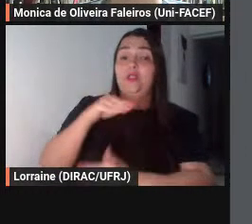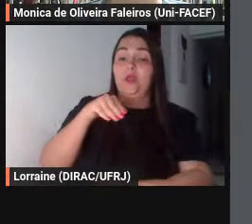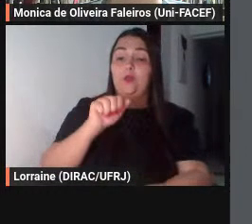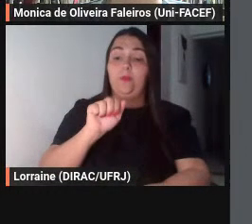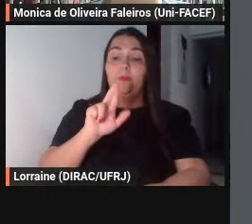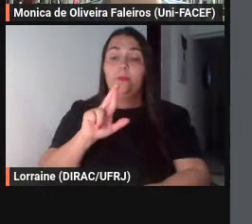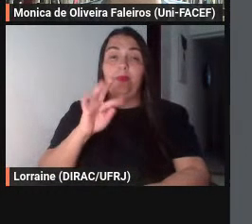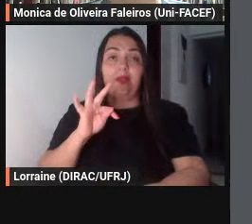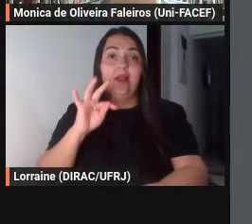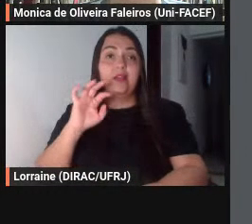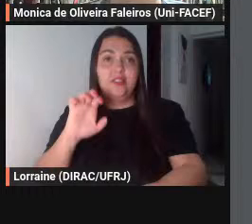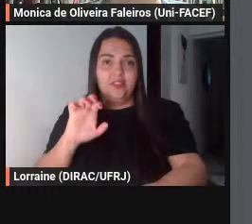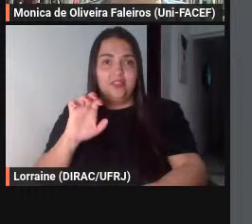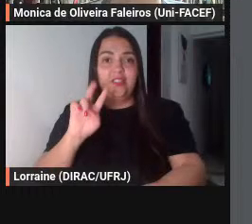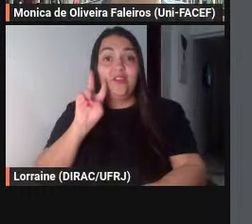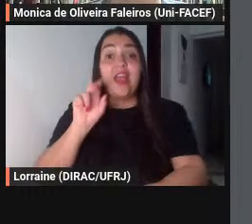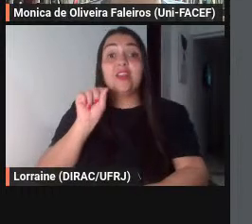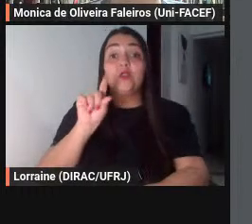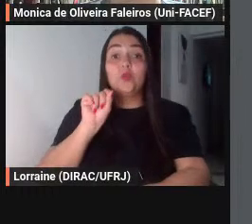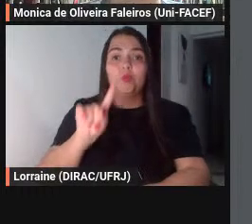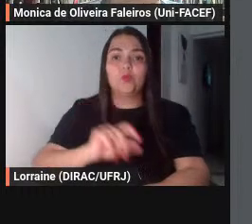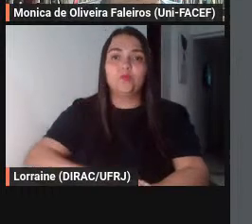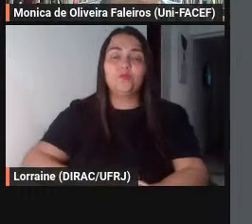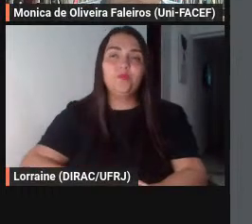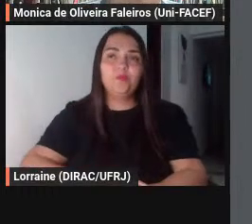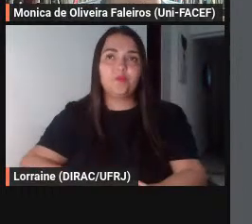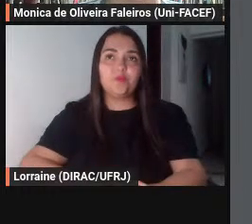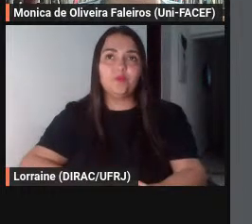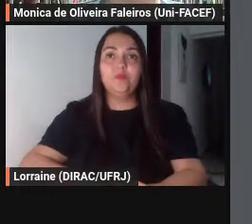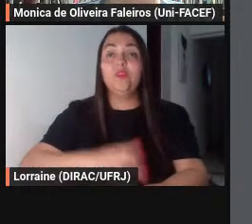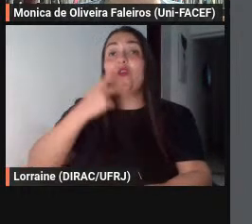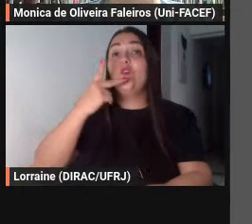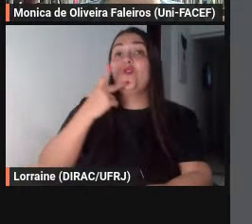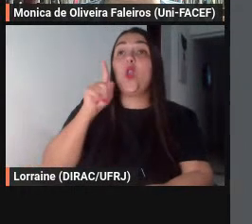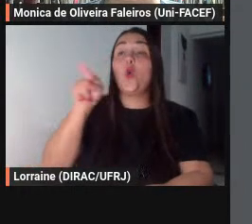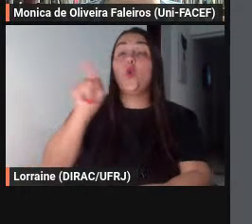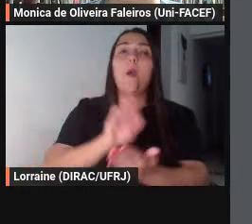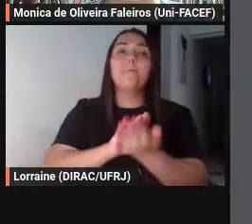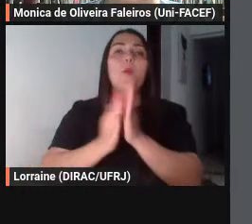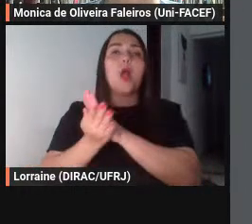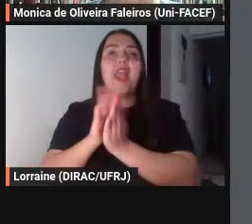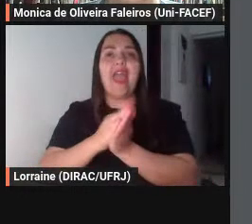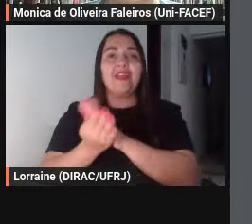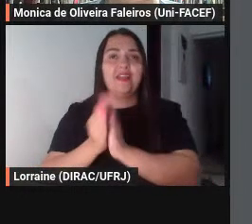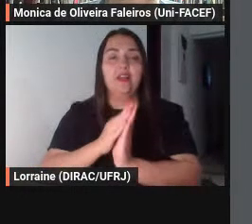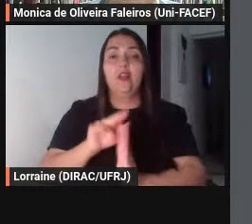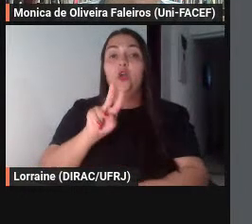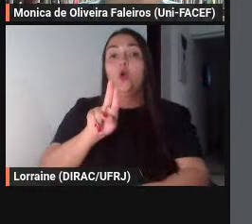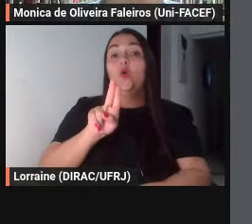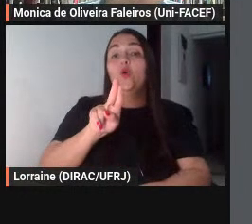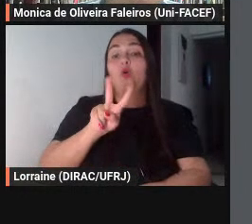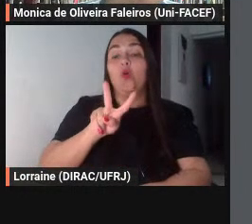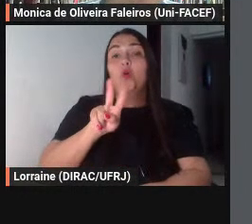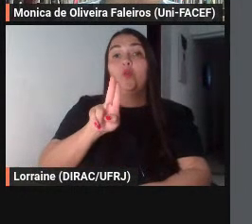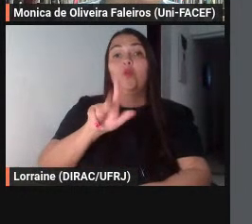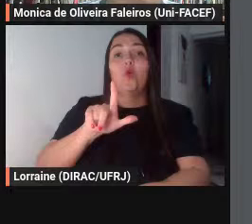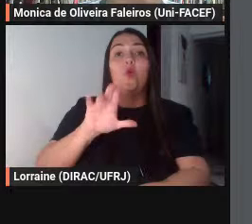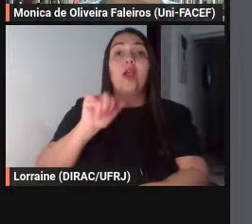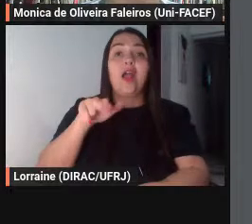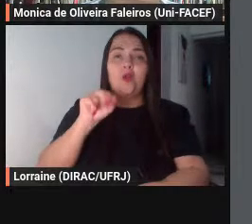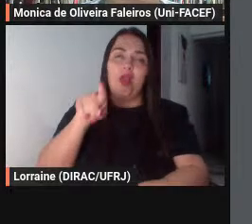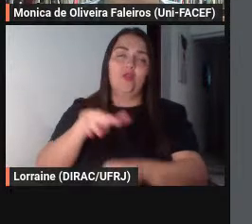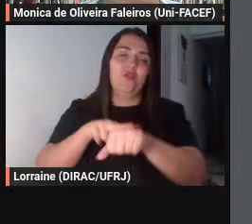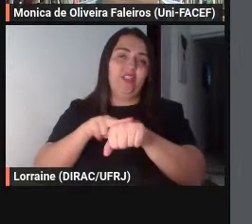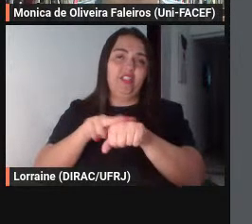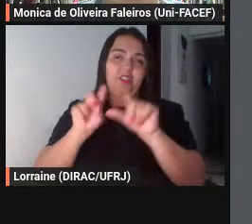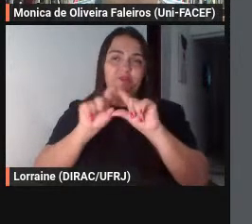vocês vejam aqui em azul Marte a chama de boneca e vulcano aqui em verde marcado em verde vulcano